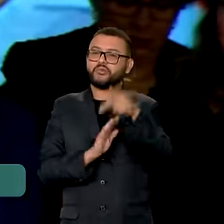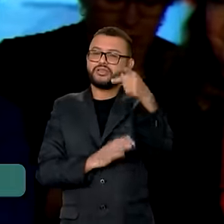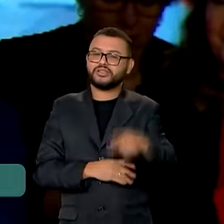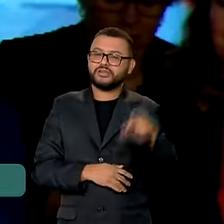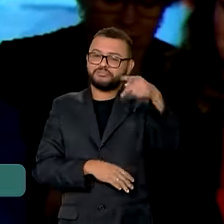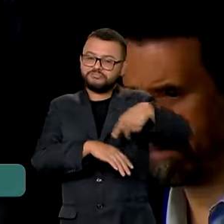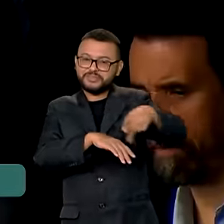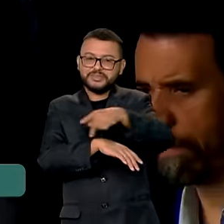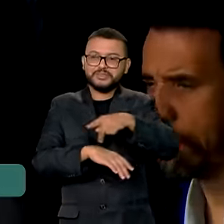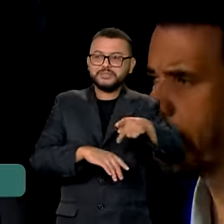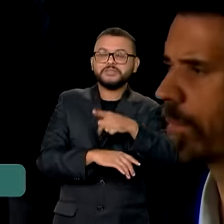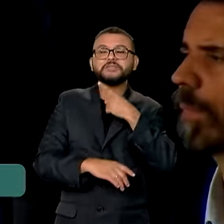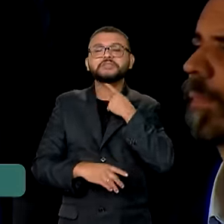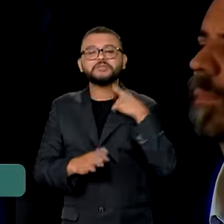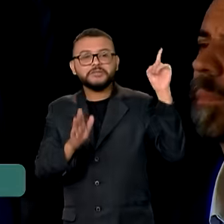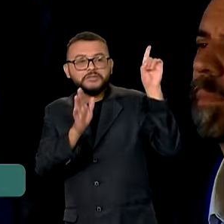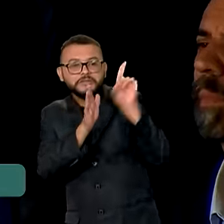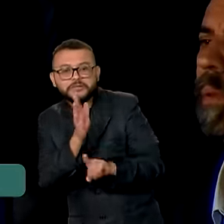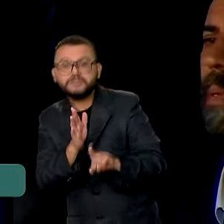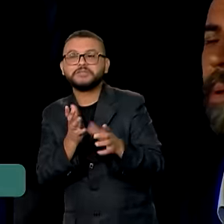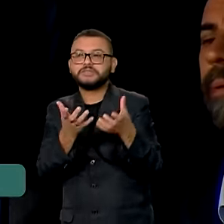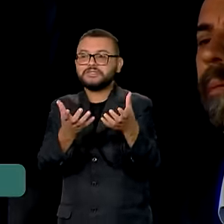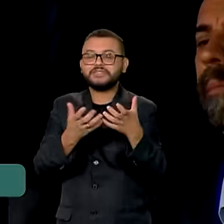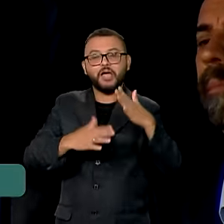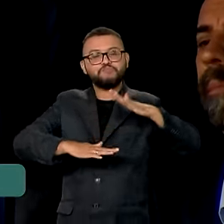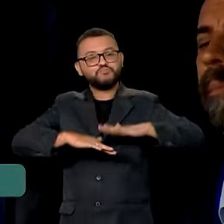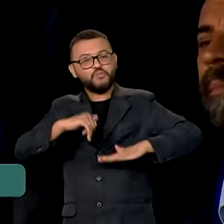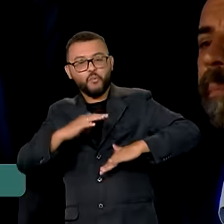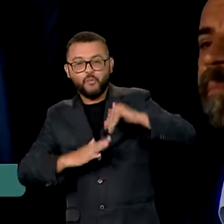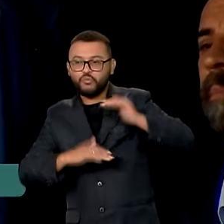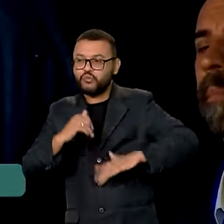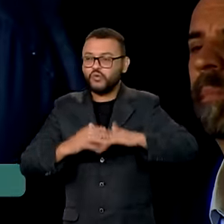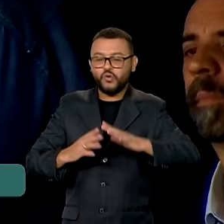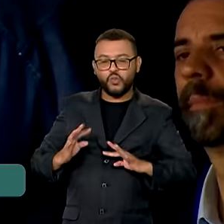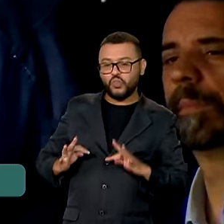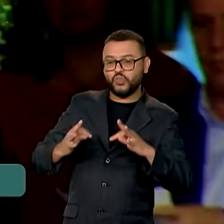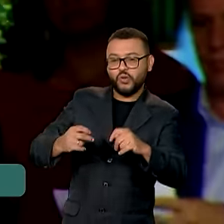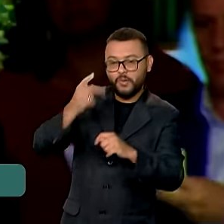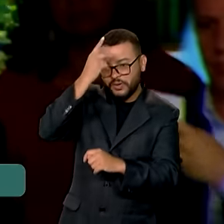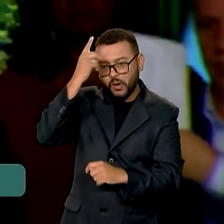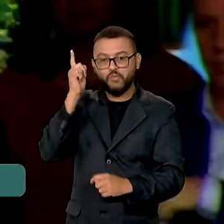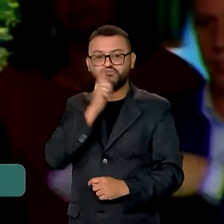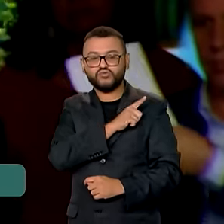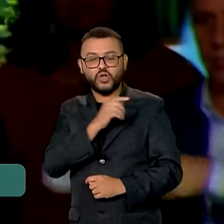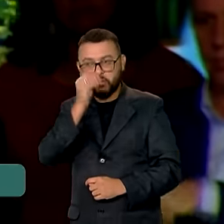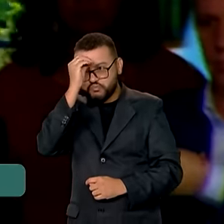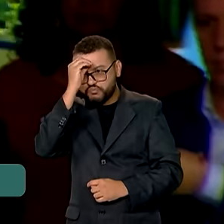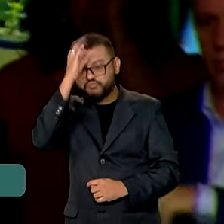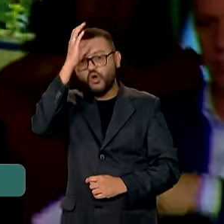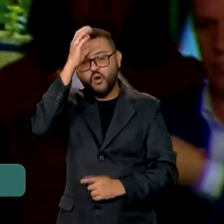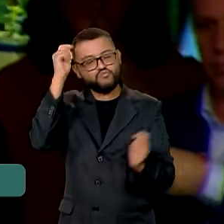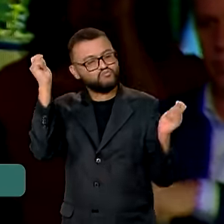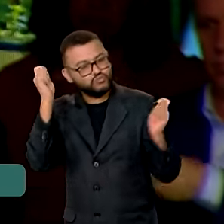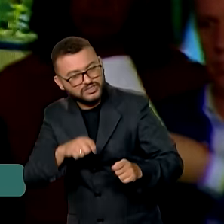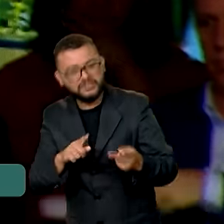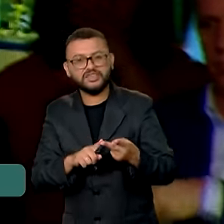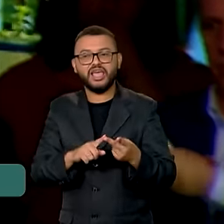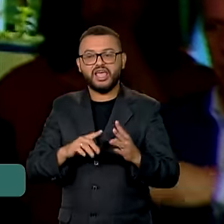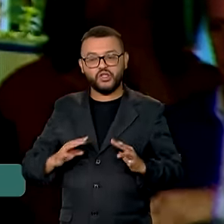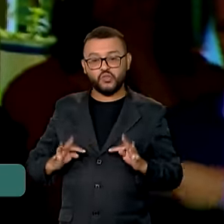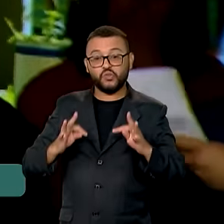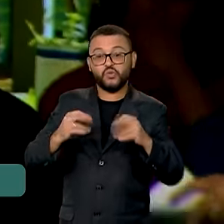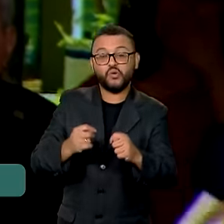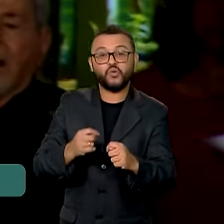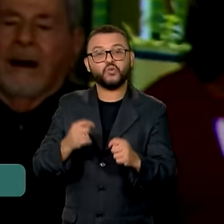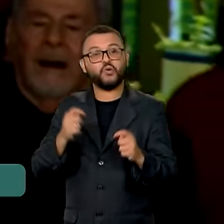mundo tem o direito de ter uma profissão. Todo mundo tem o direito de ter conhecimento. Todo mundo tem o